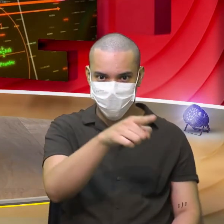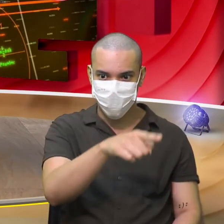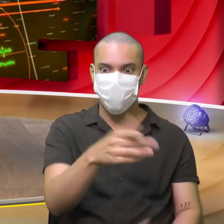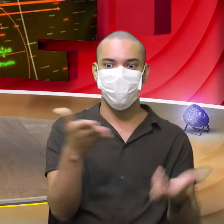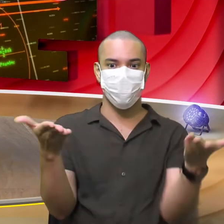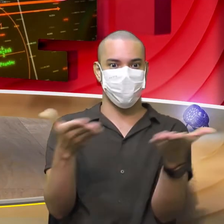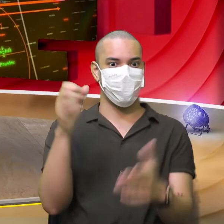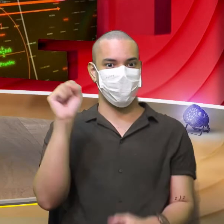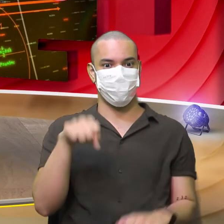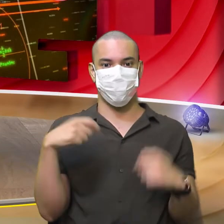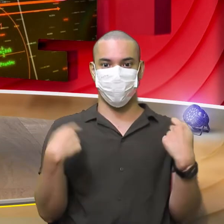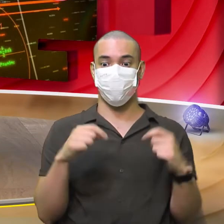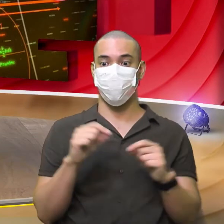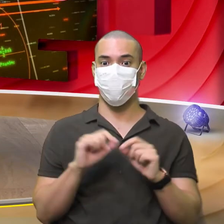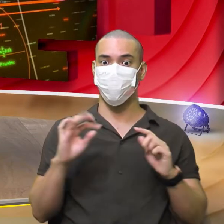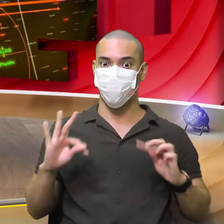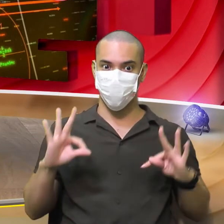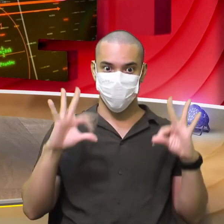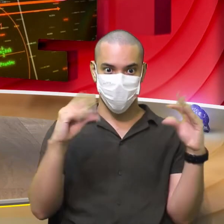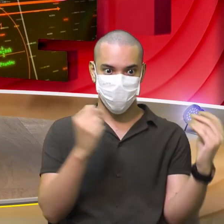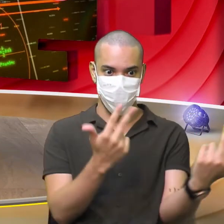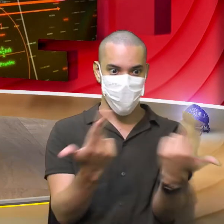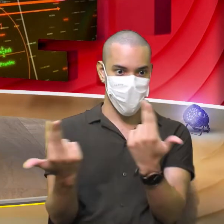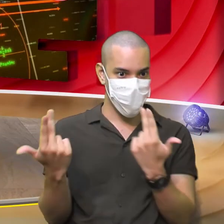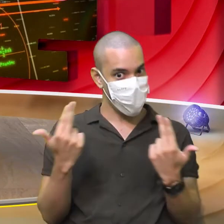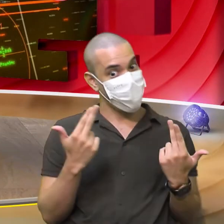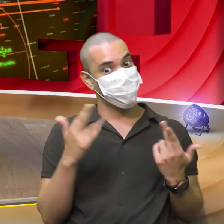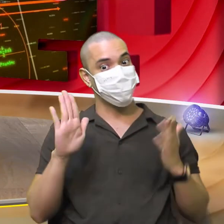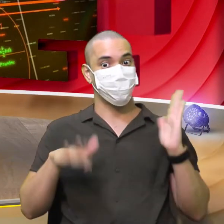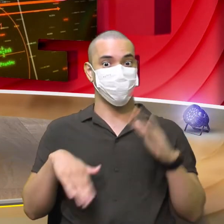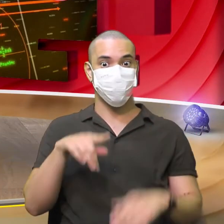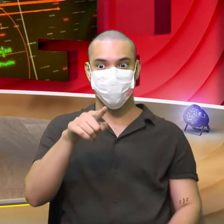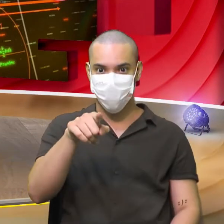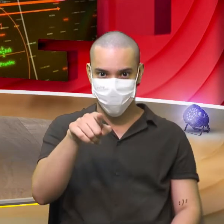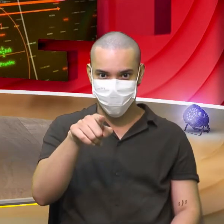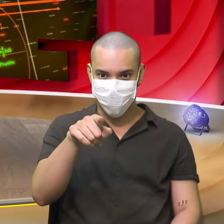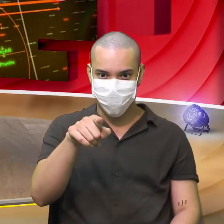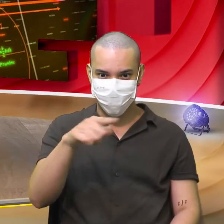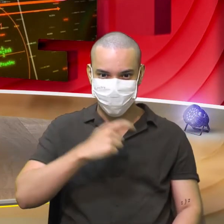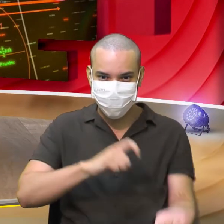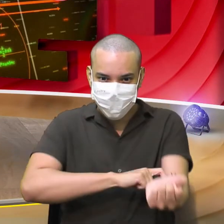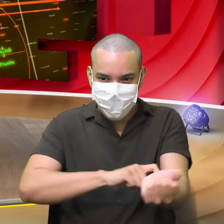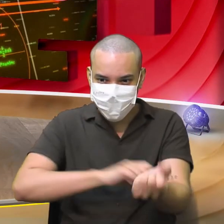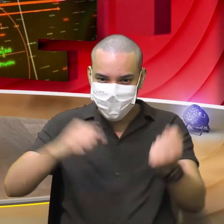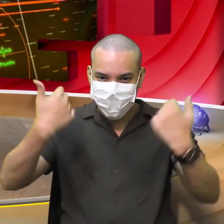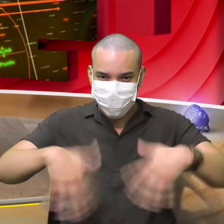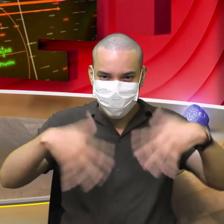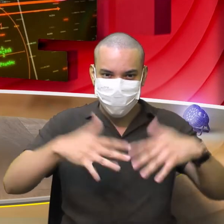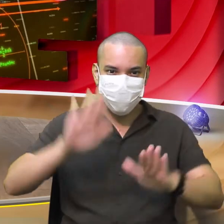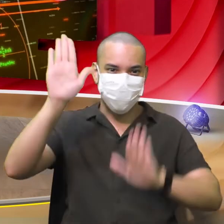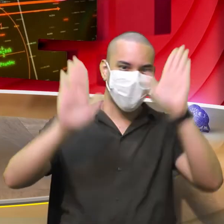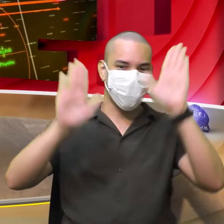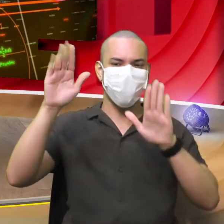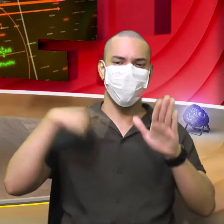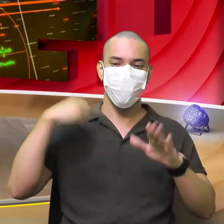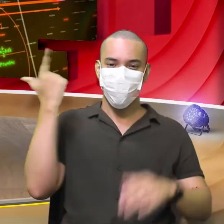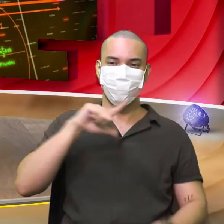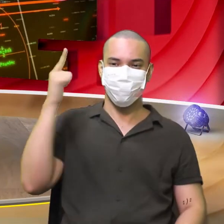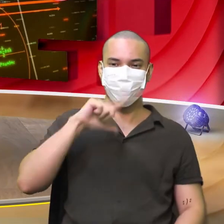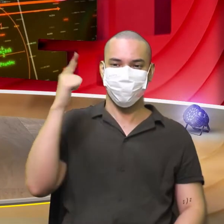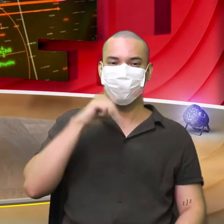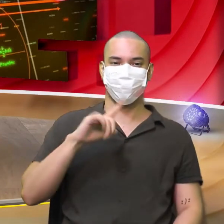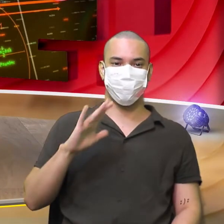sim Temos que ver depois Se vale pra todas Né? Parece que deu Ele tá nervoso lá Já que é difícil Deu certo